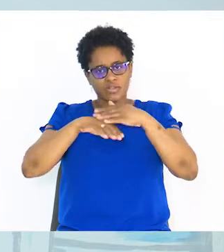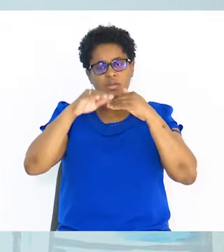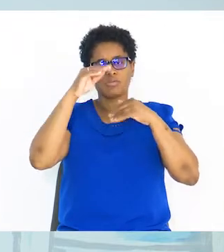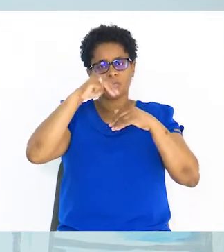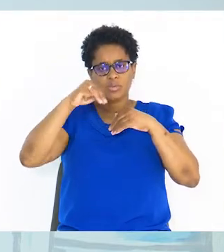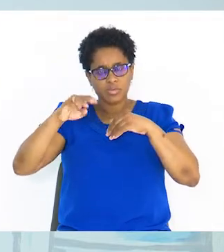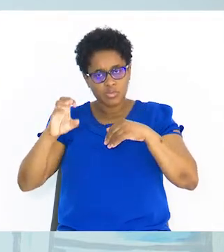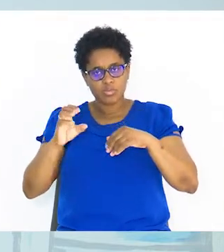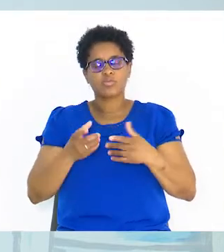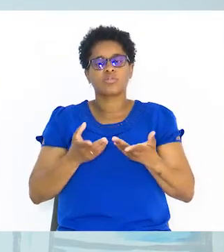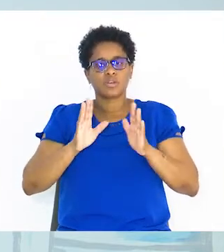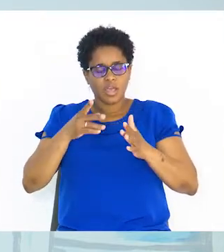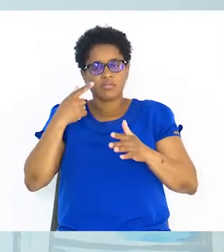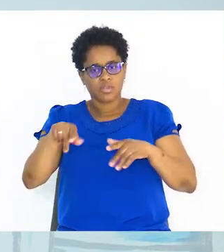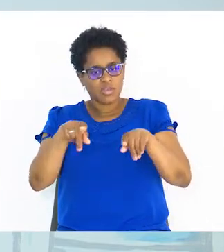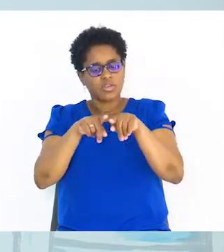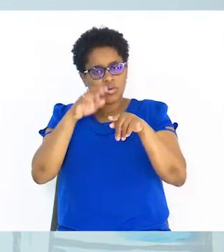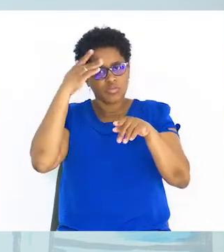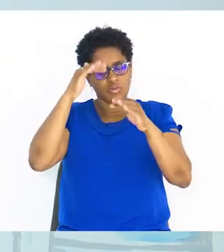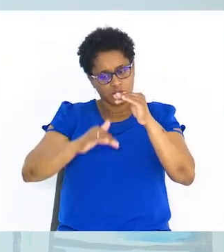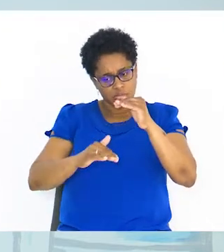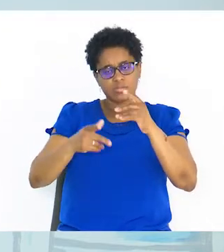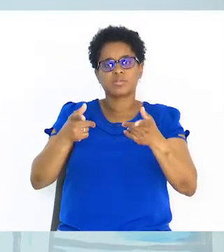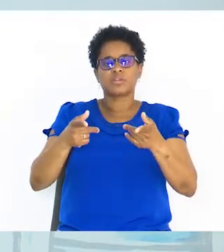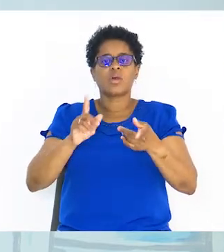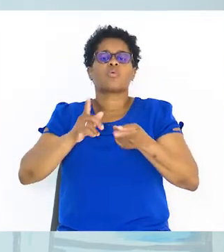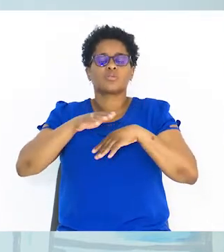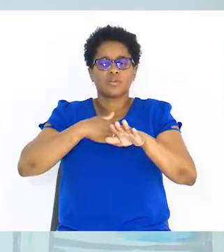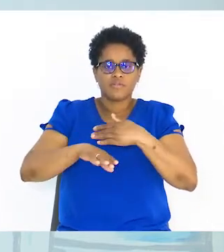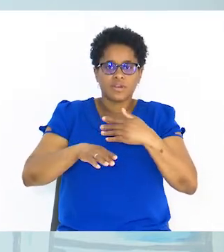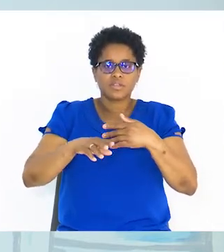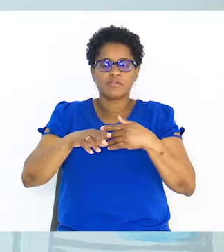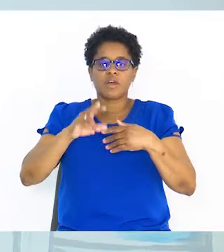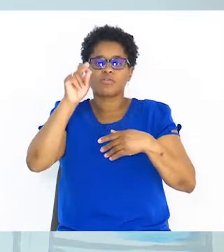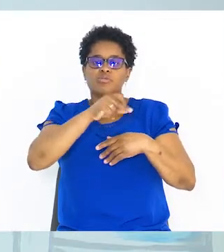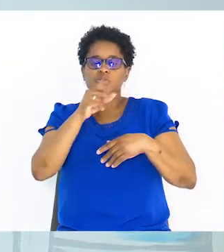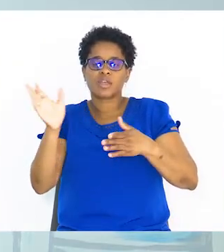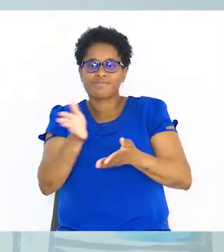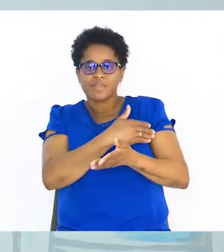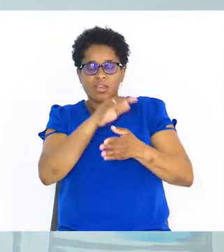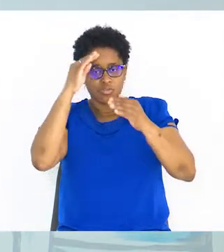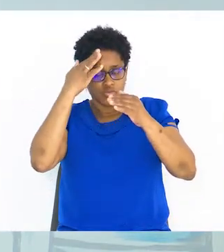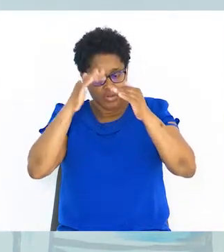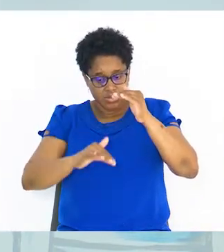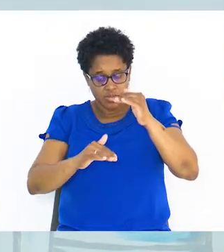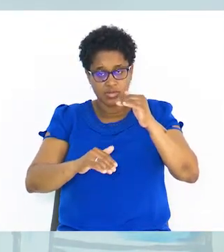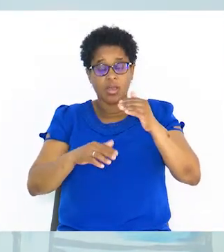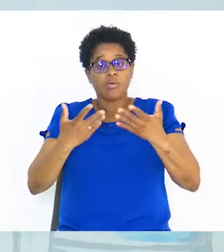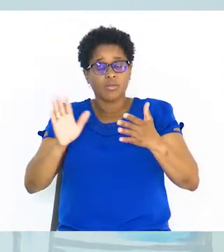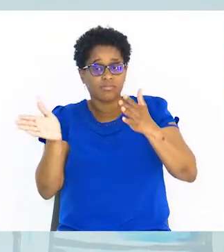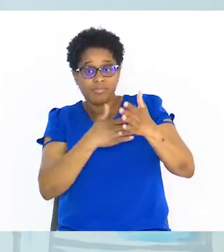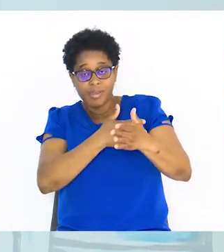múltiplo comum. Encontramos mesmo denominadores. O é vamos fazer? Vamos eliminar denominadores. Eliminando